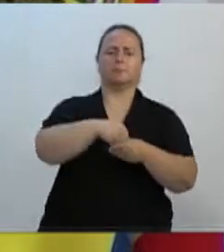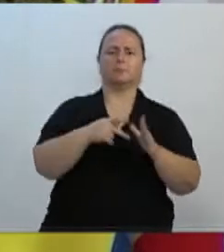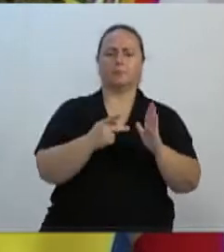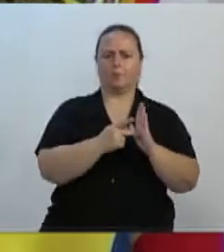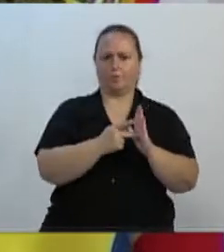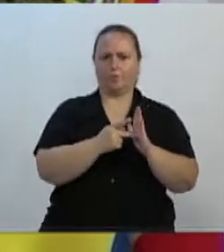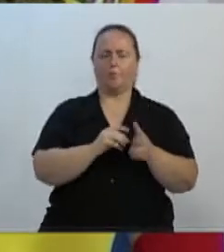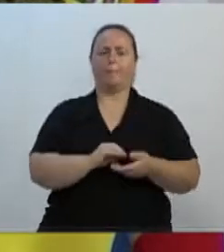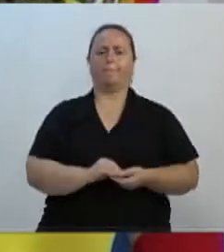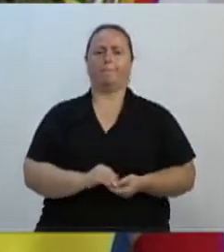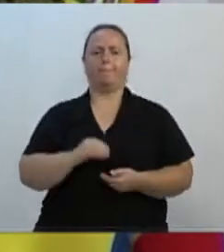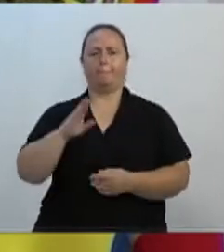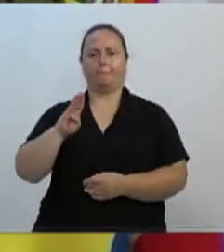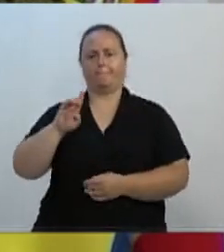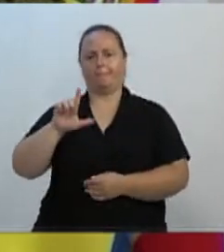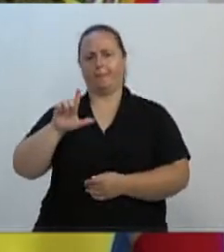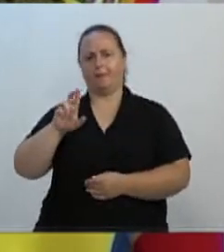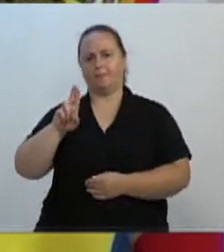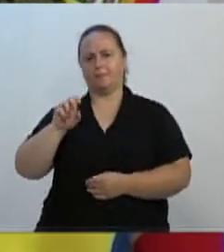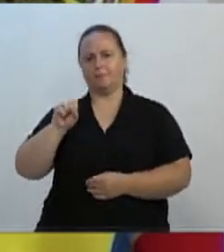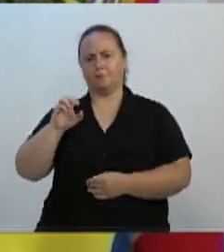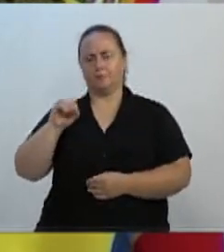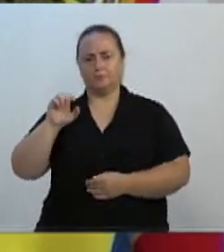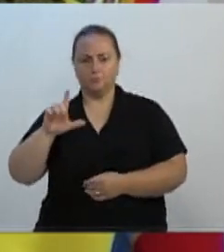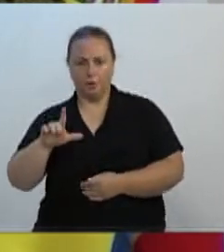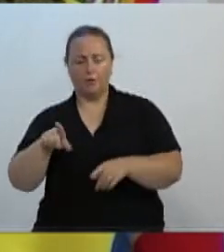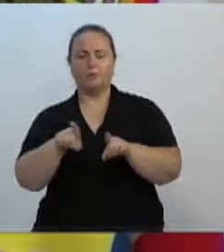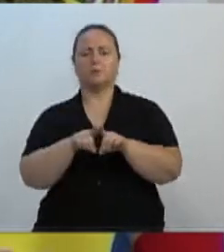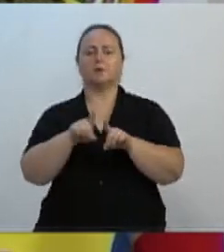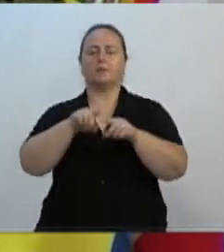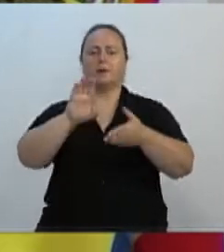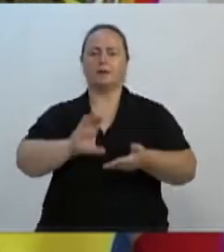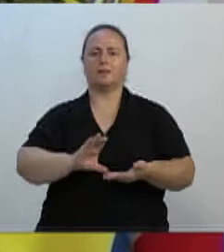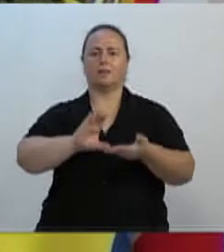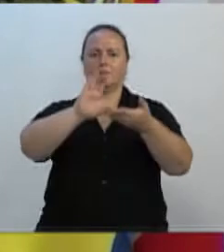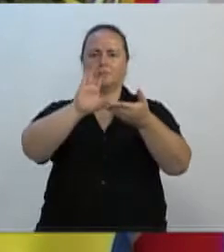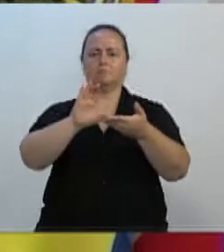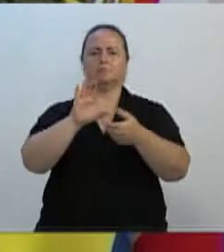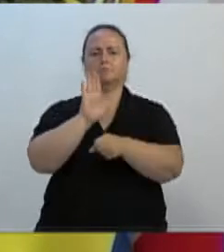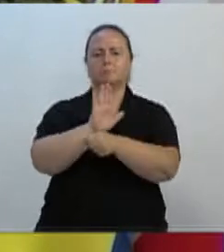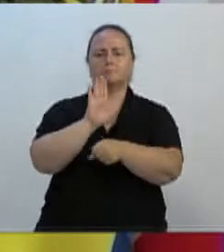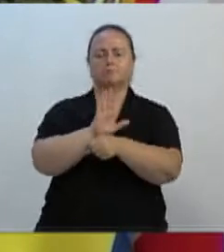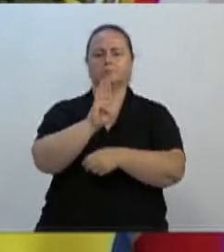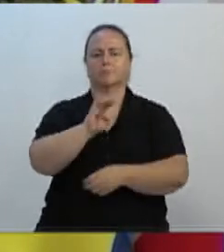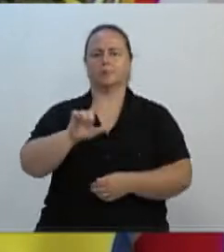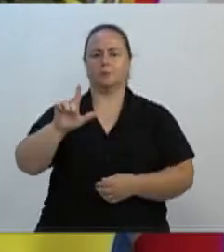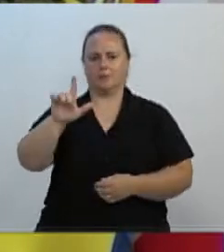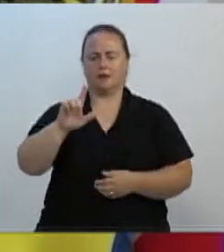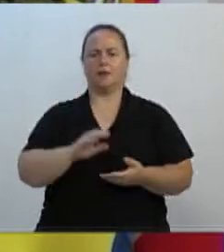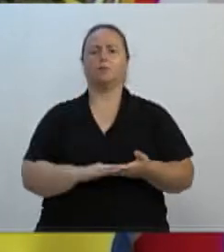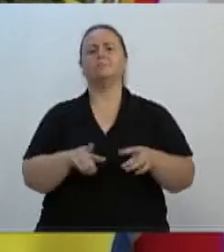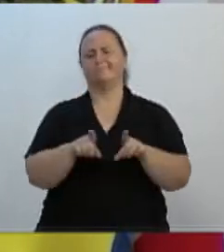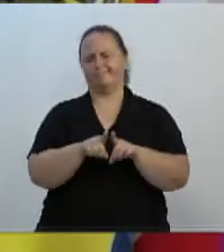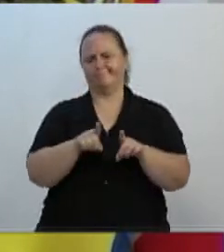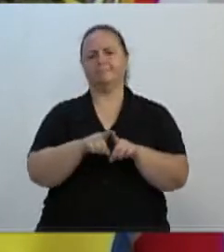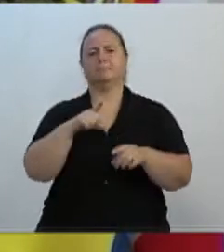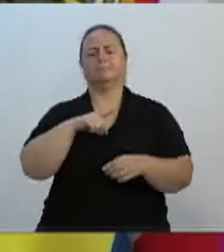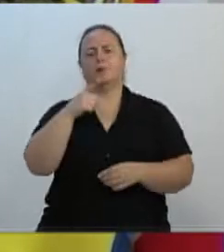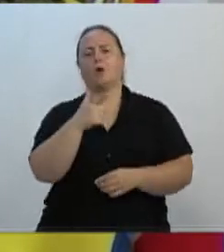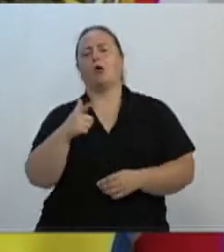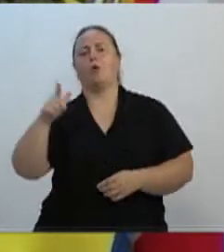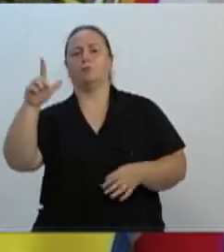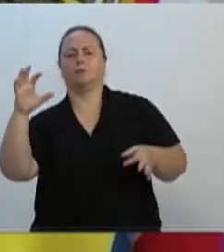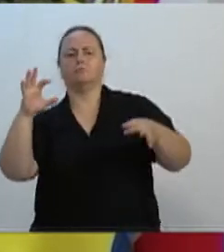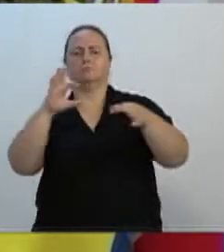BluSol e o Conselho Municipal dos Contribuintes de Blumenau, entre outras entidades dos quais o Sescão Blumenau tem assento.